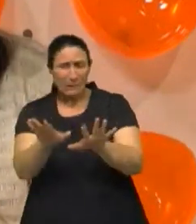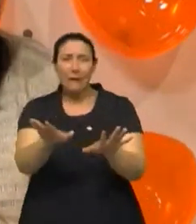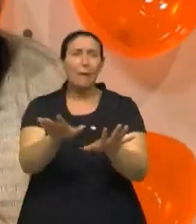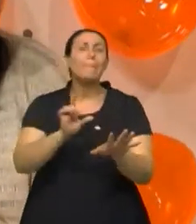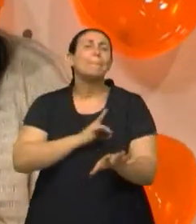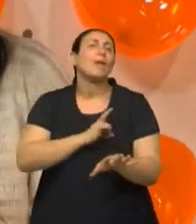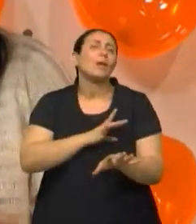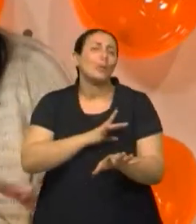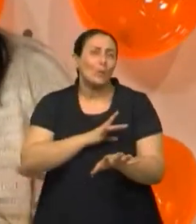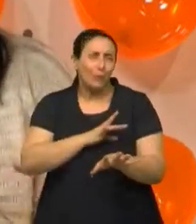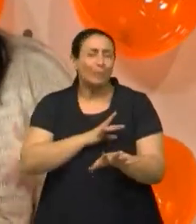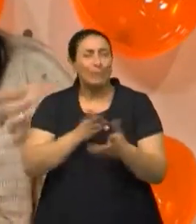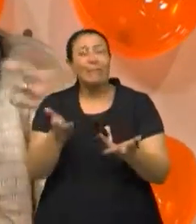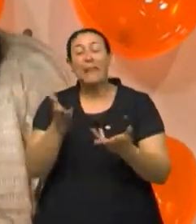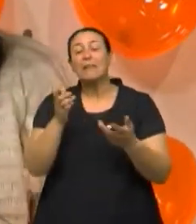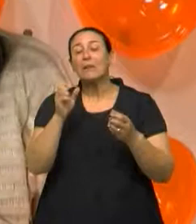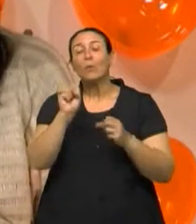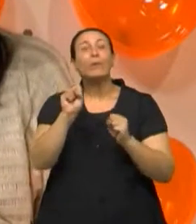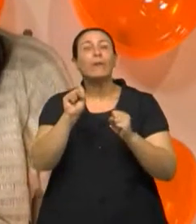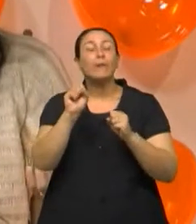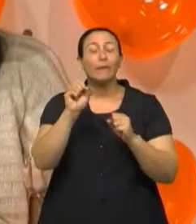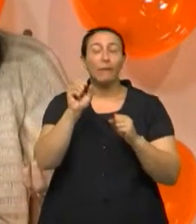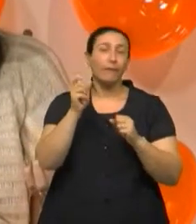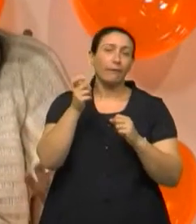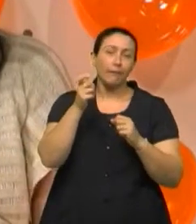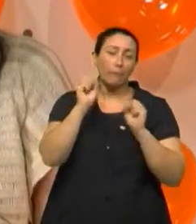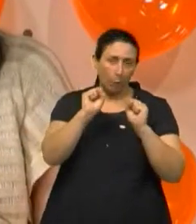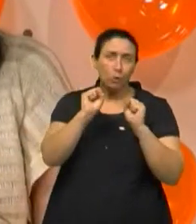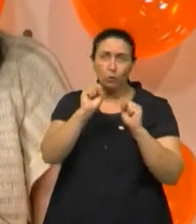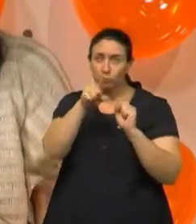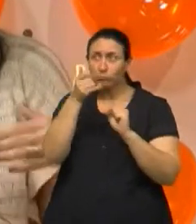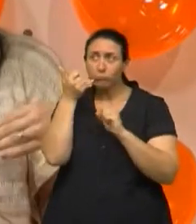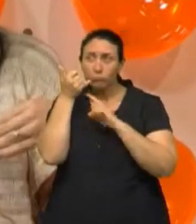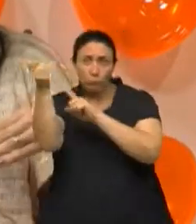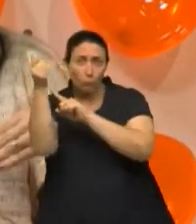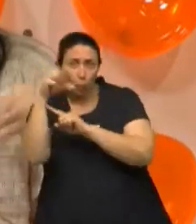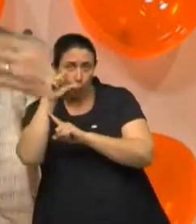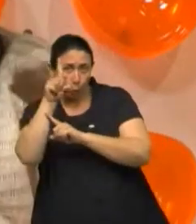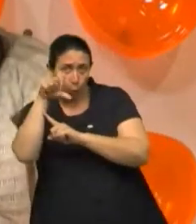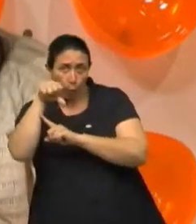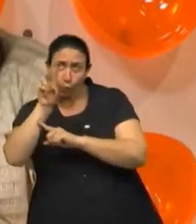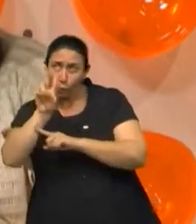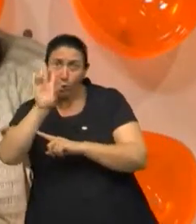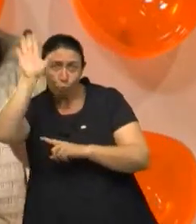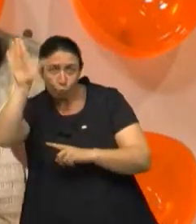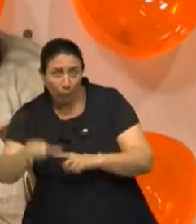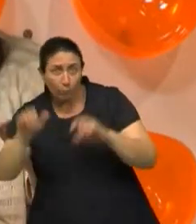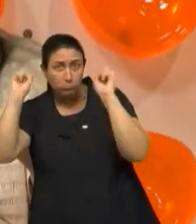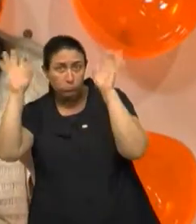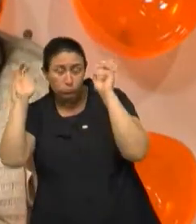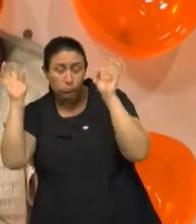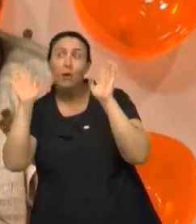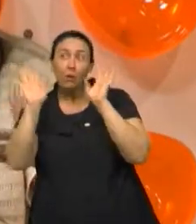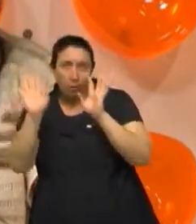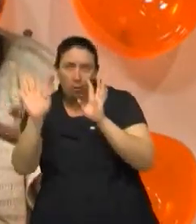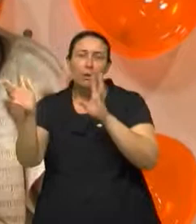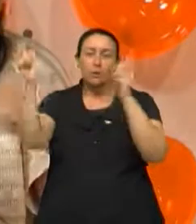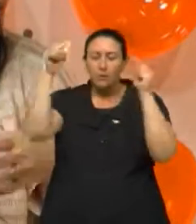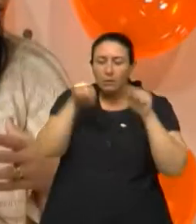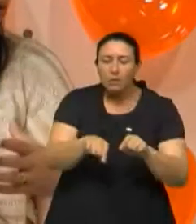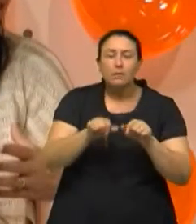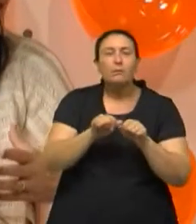alguma coisa errada. Então, quando você aciona o serviço 192, você vai ter, passando as informações para o